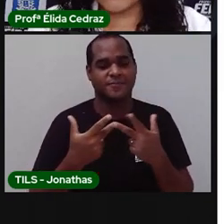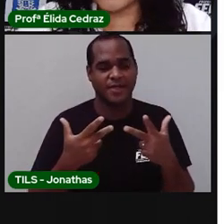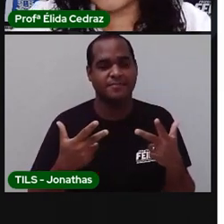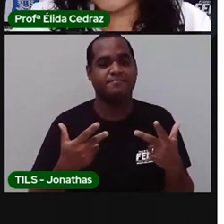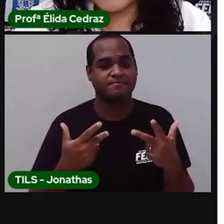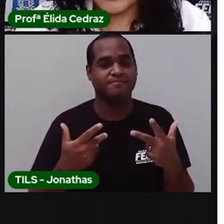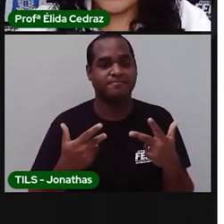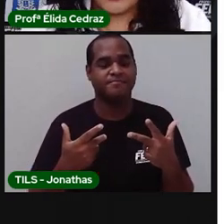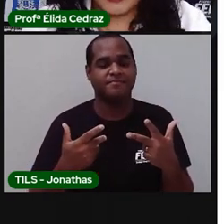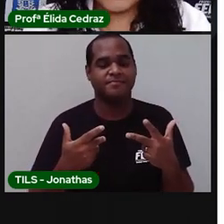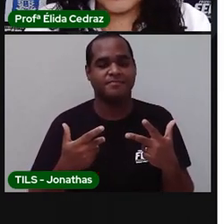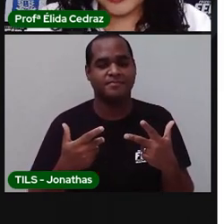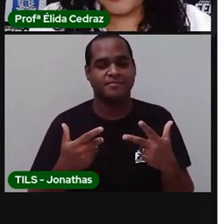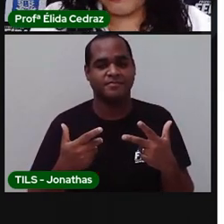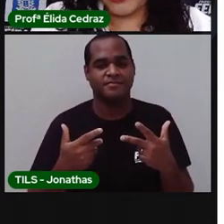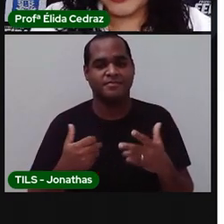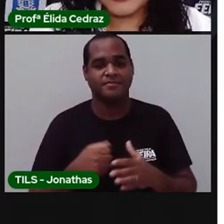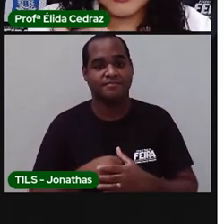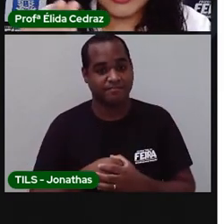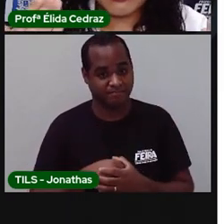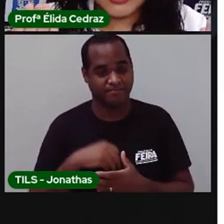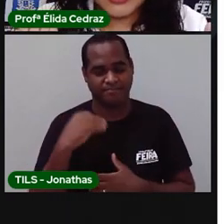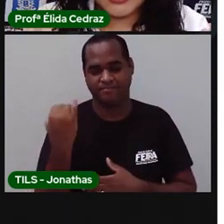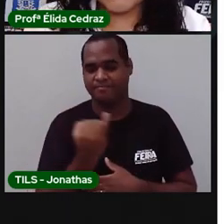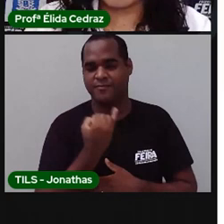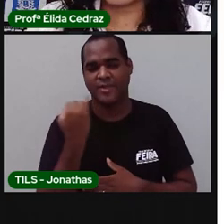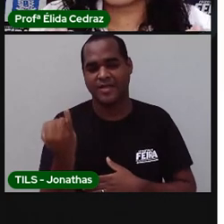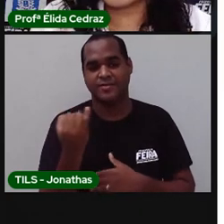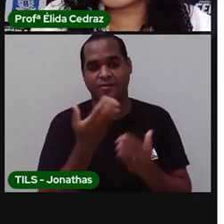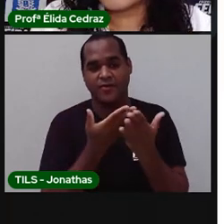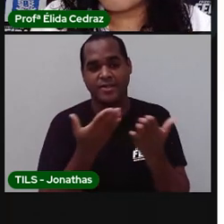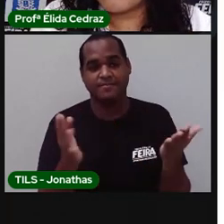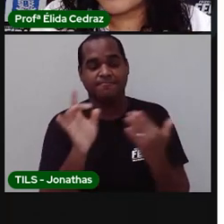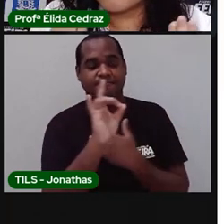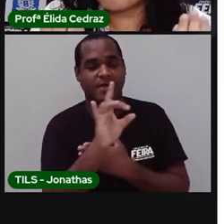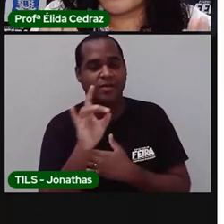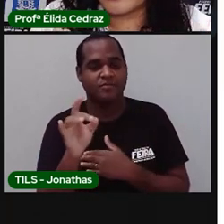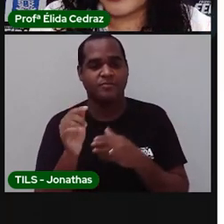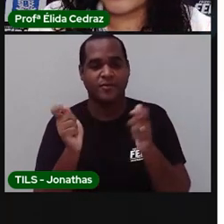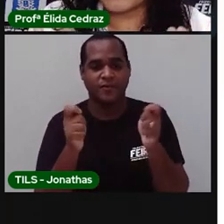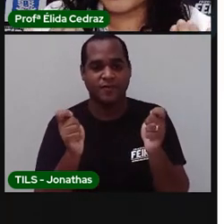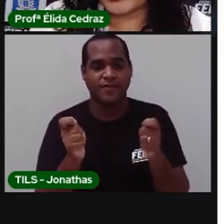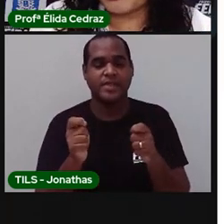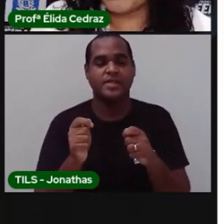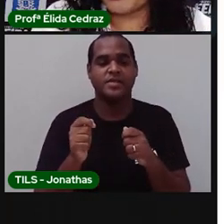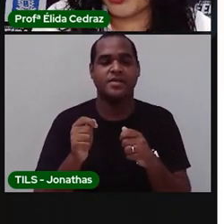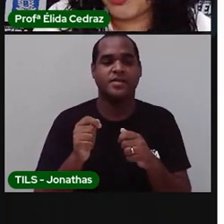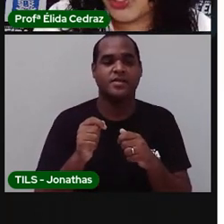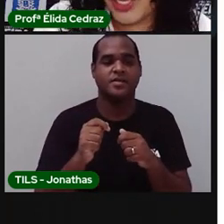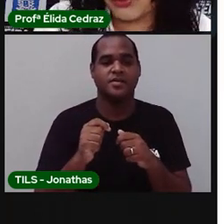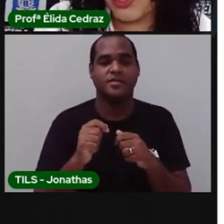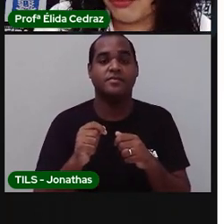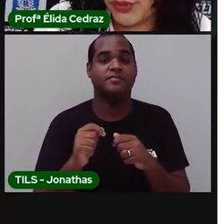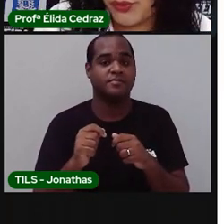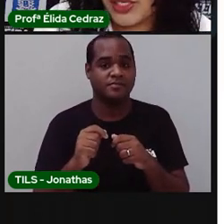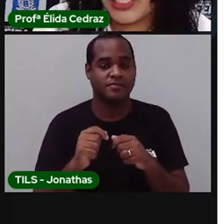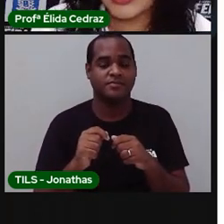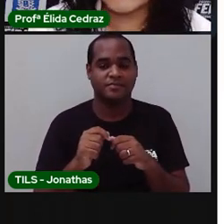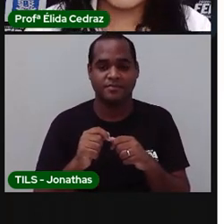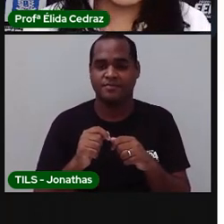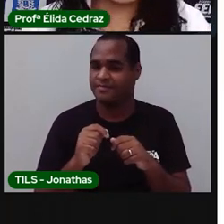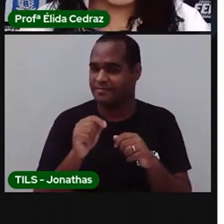mesma coisa. Aqui, a importância era você escrever e falar o nome do objeto, da